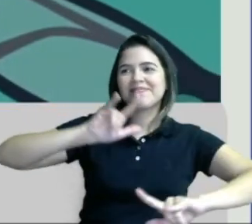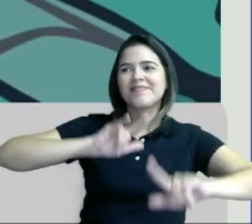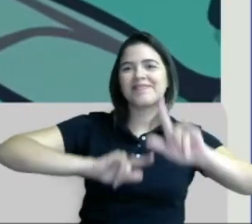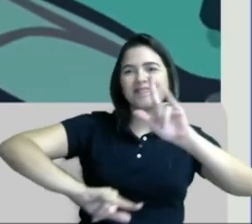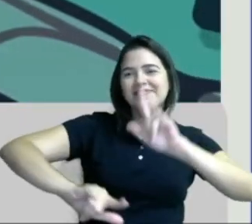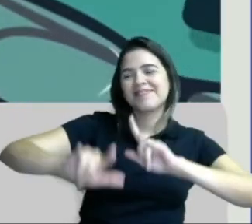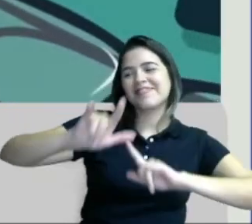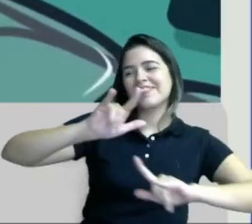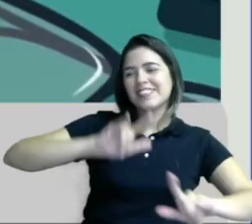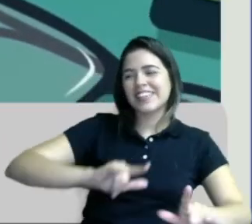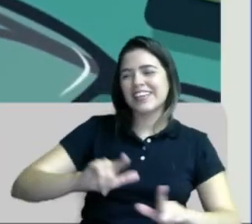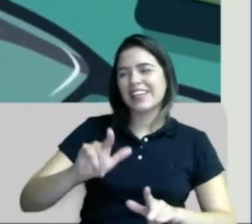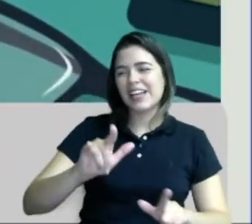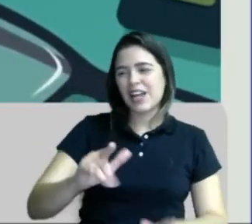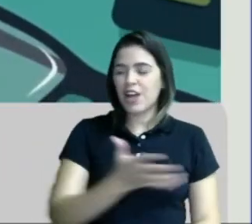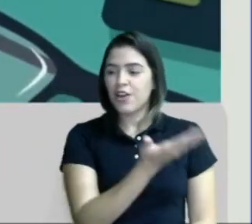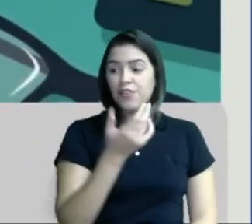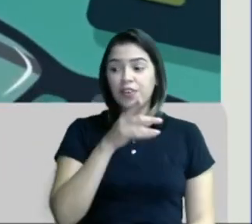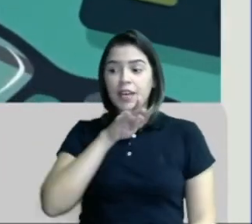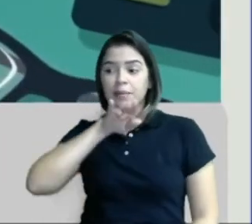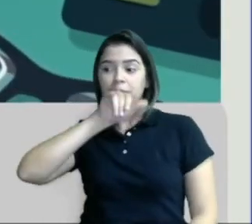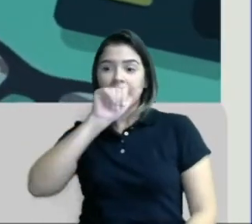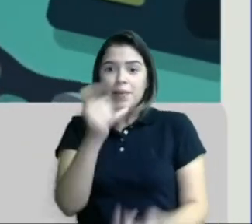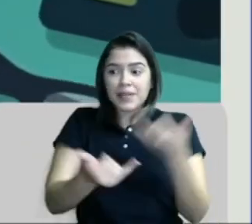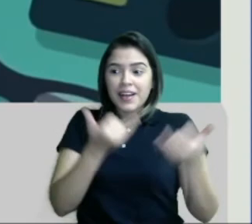Vem, Bia. Vem cantar com o papai.